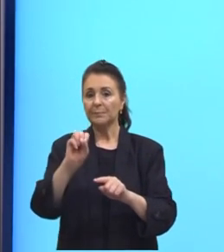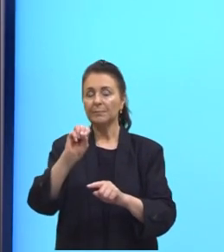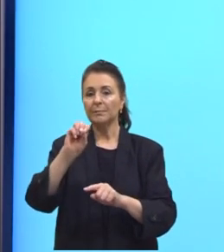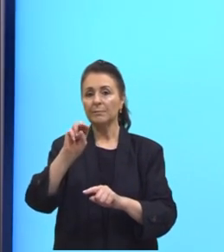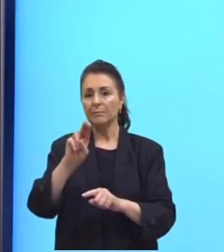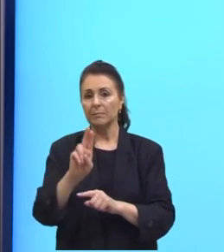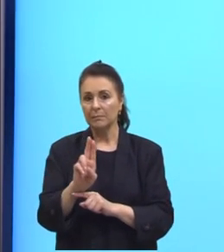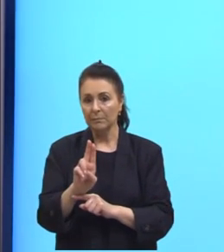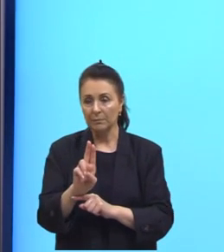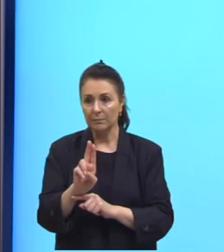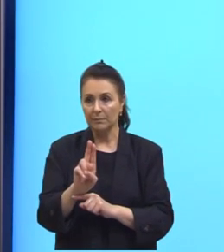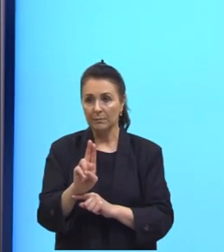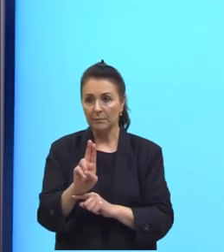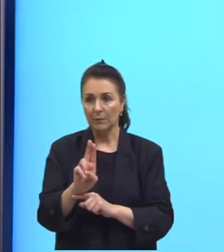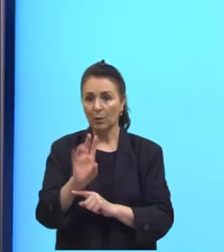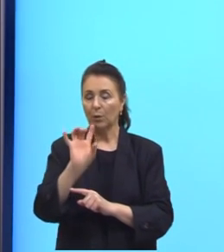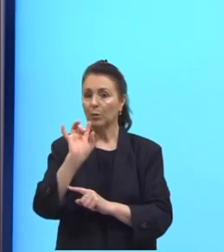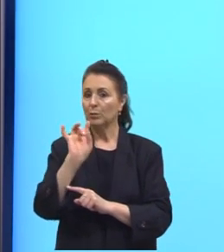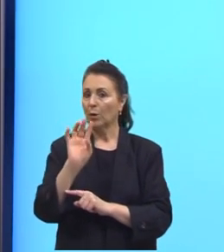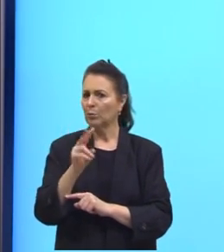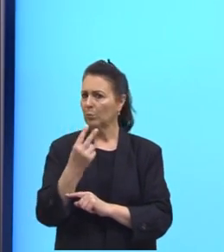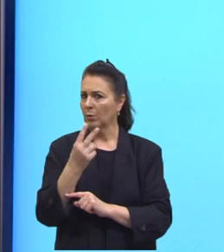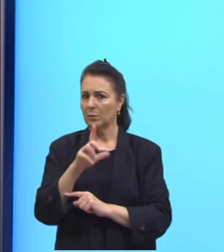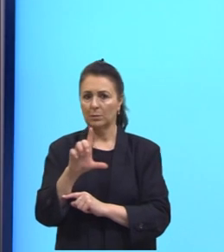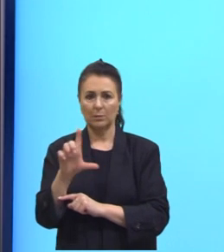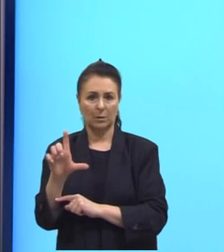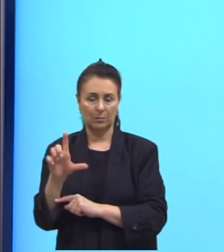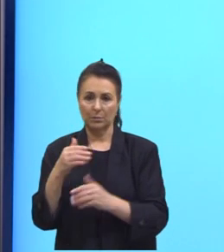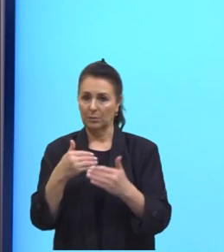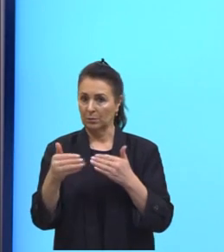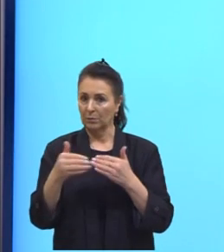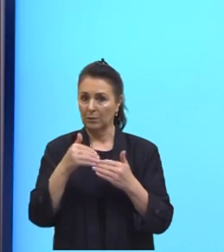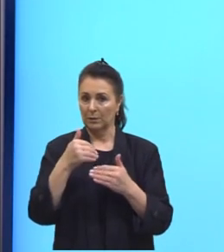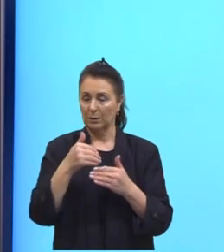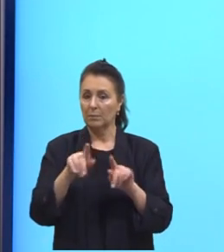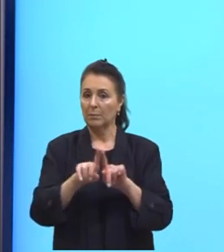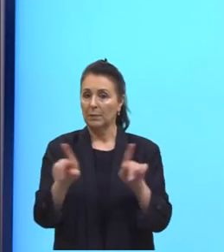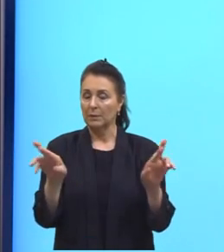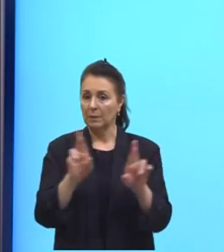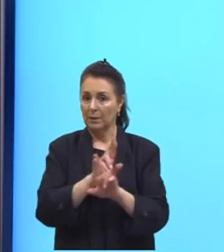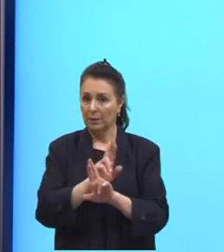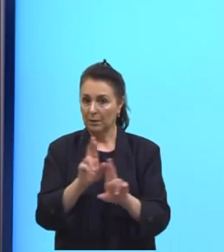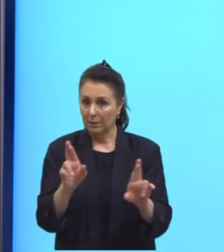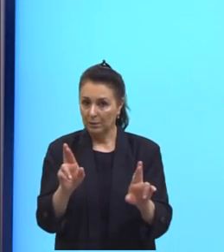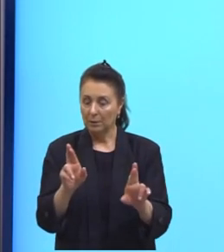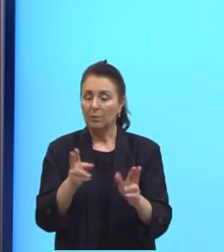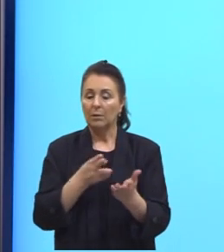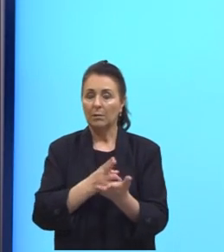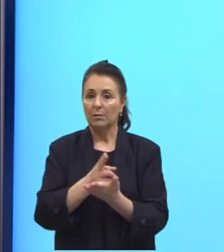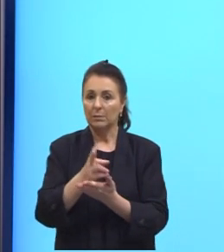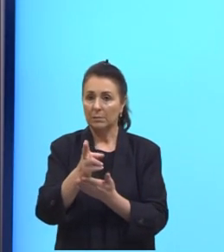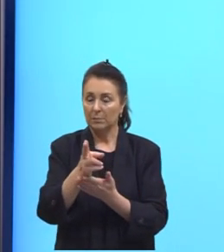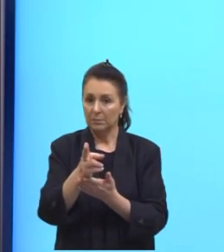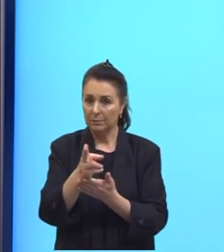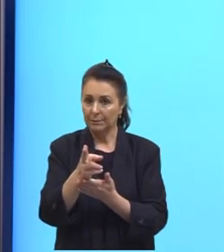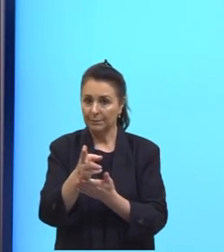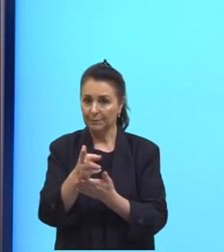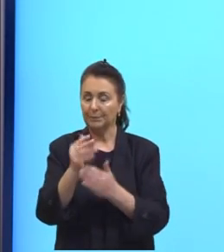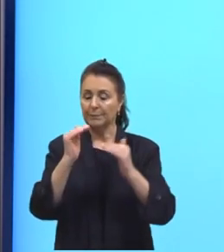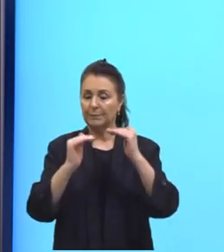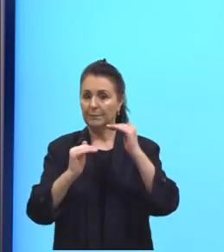determinar somente a partir de dois lados tanto faz tá mas a relação ela segue sempre a